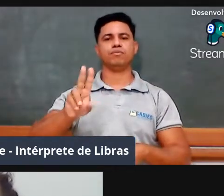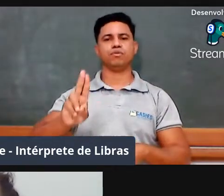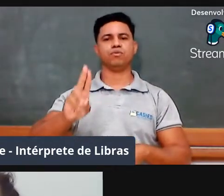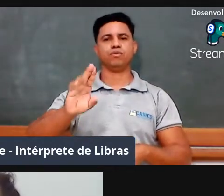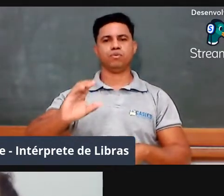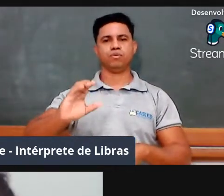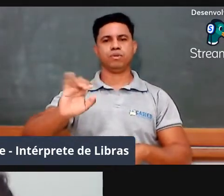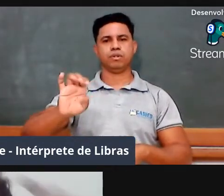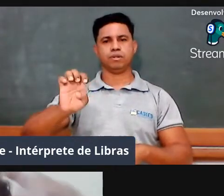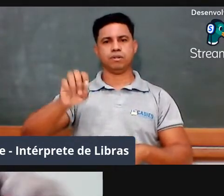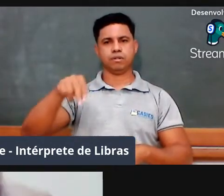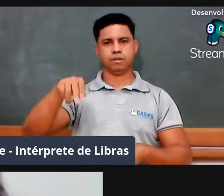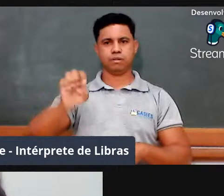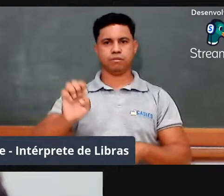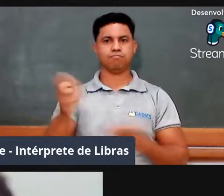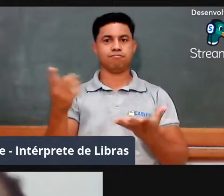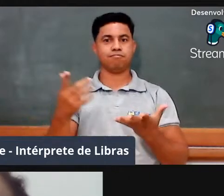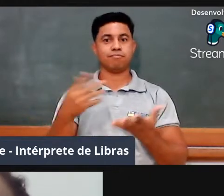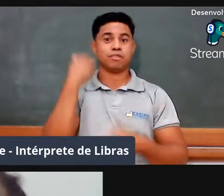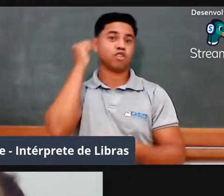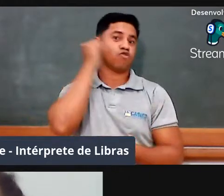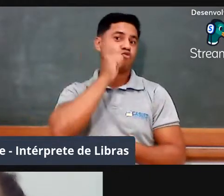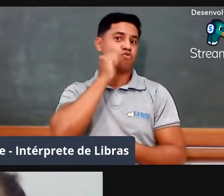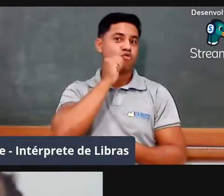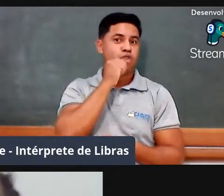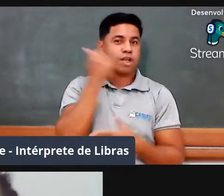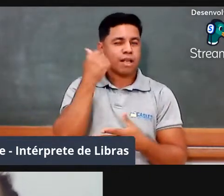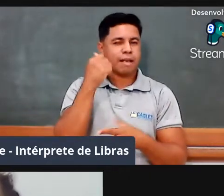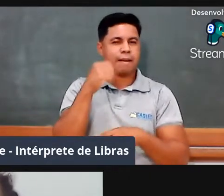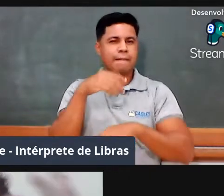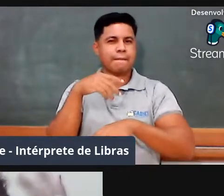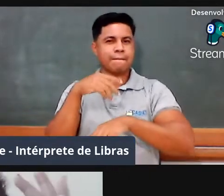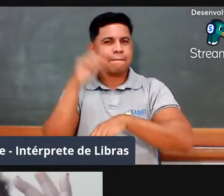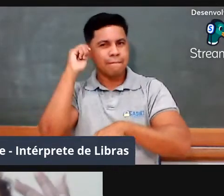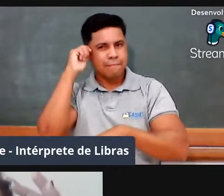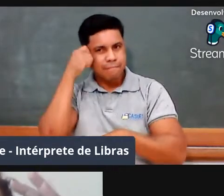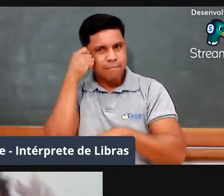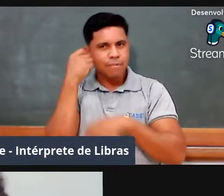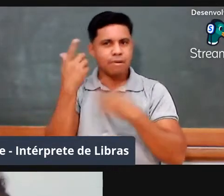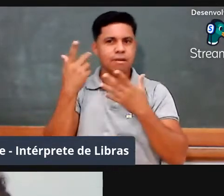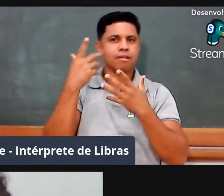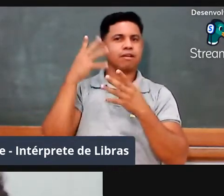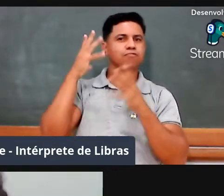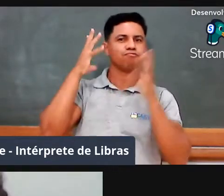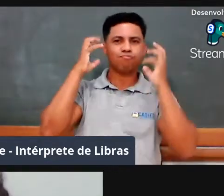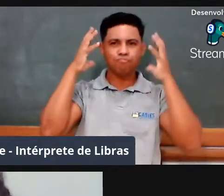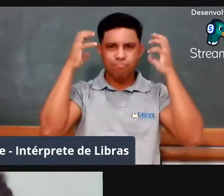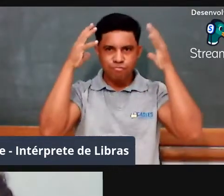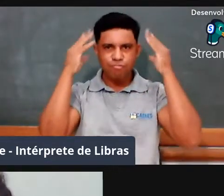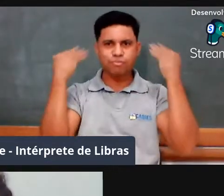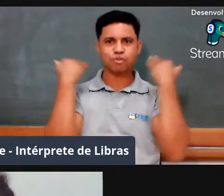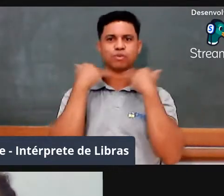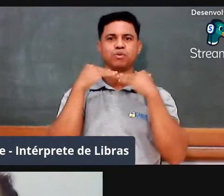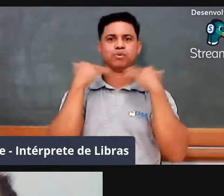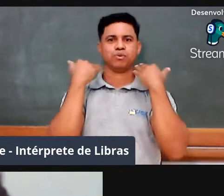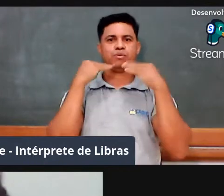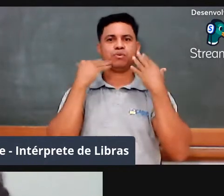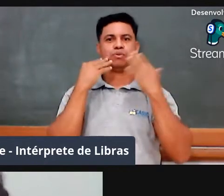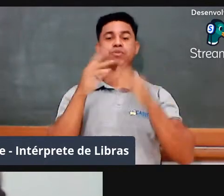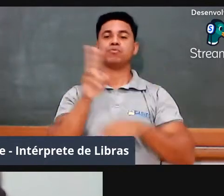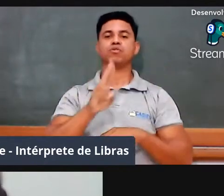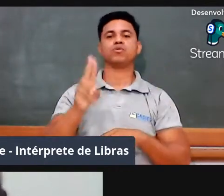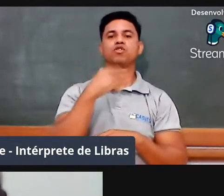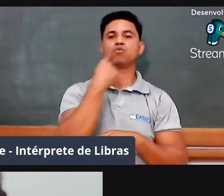Eu sou uma mulher preta, de cabelos cacheadinhos curtos. Eu uso óculos. Também estou usando batom. uma